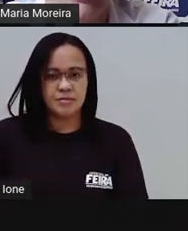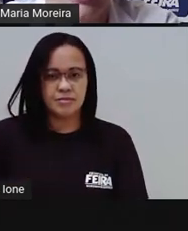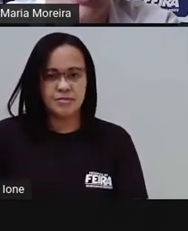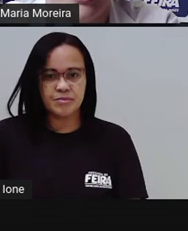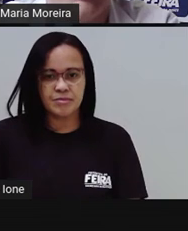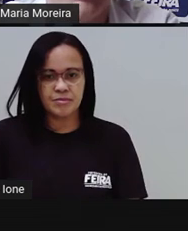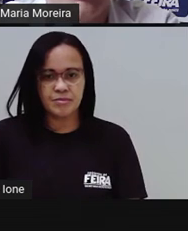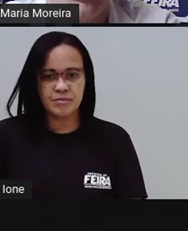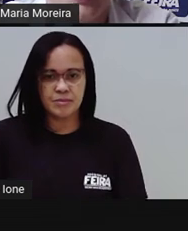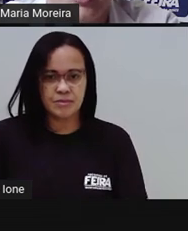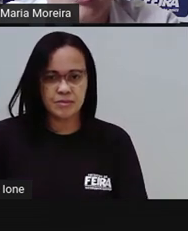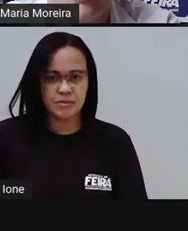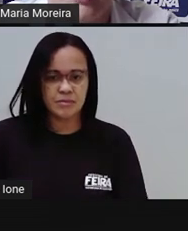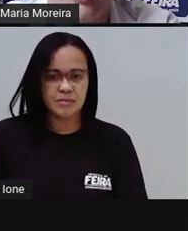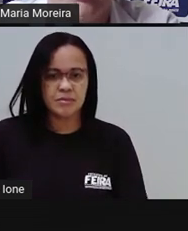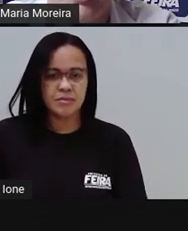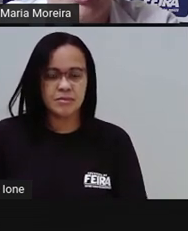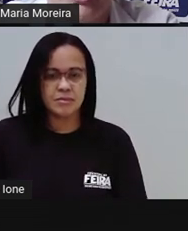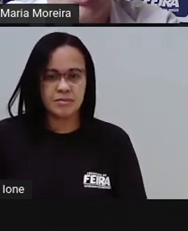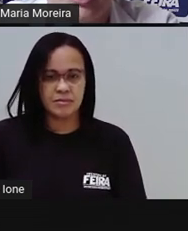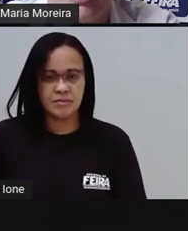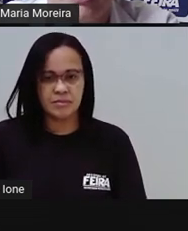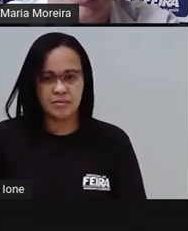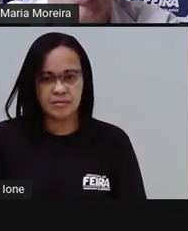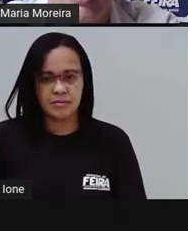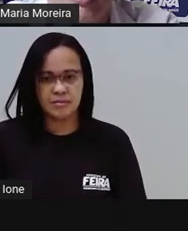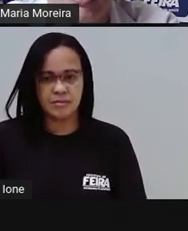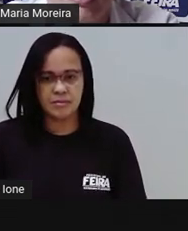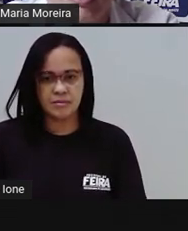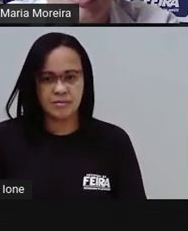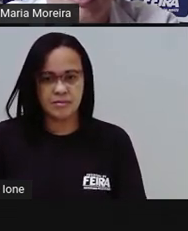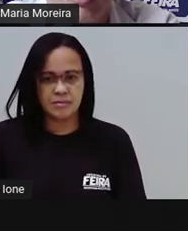O desenho ele tá errado. Não é multiplicação aqui não, tá gente? Aqui, ó.